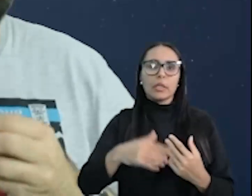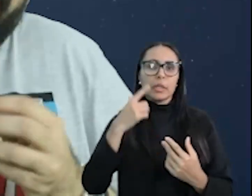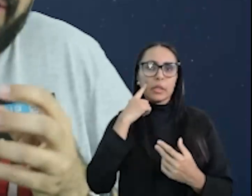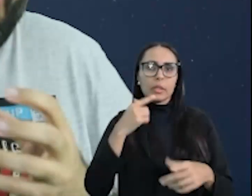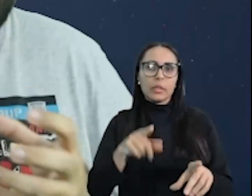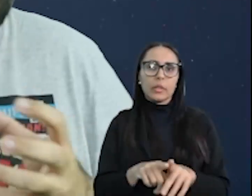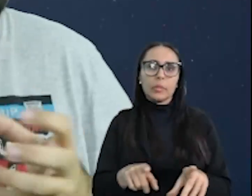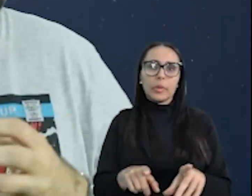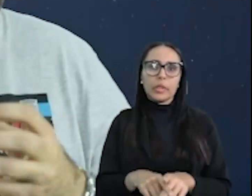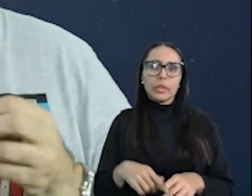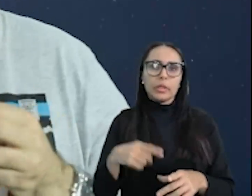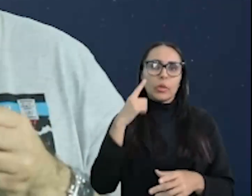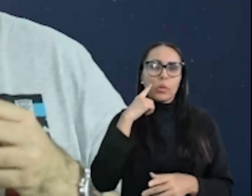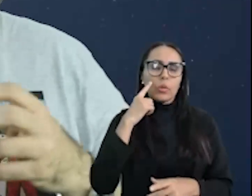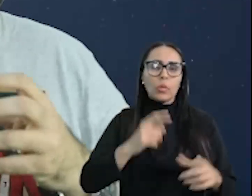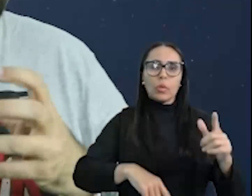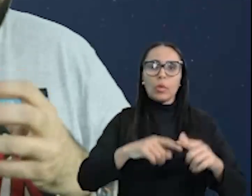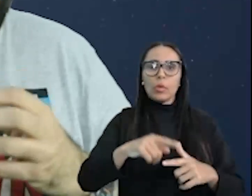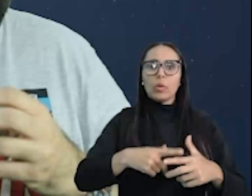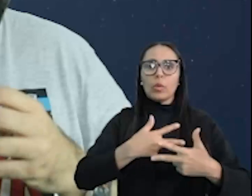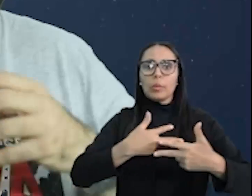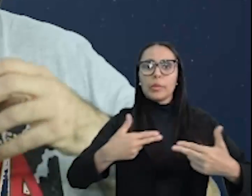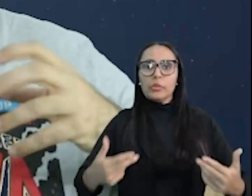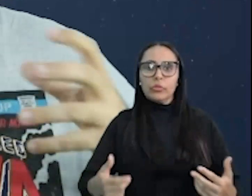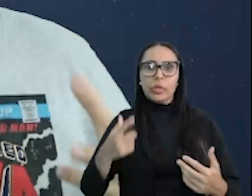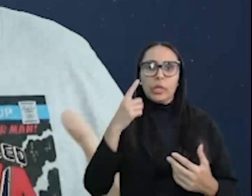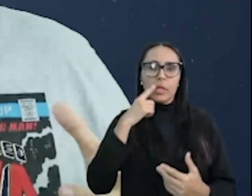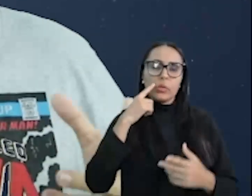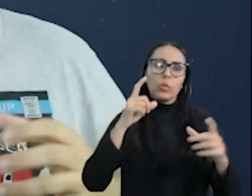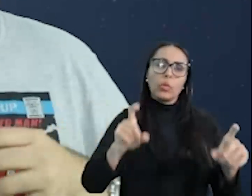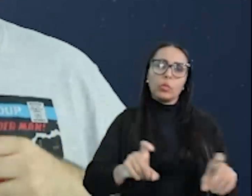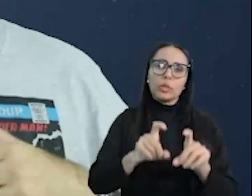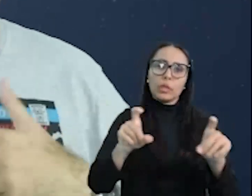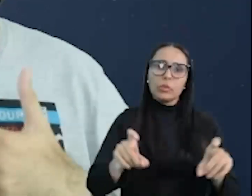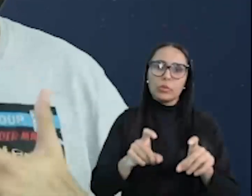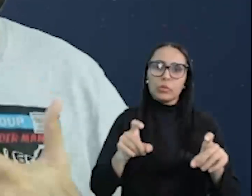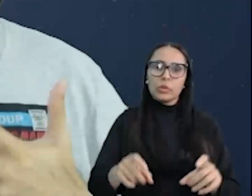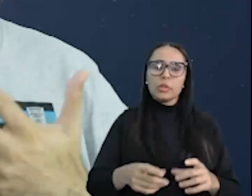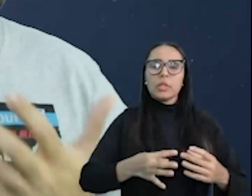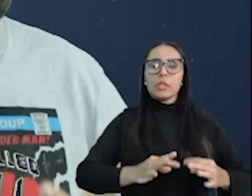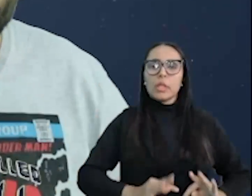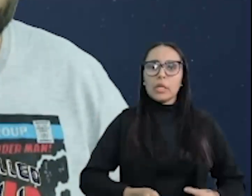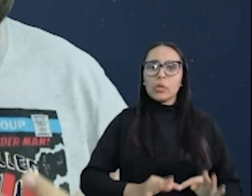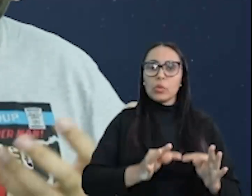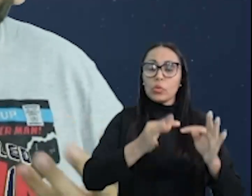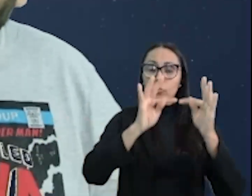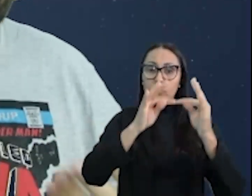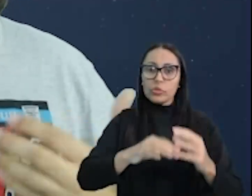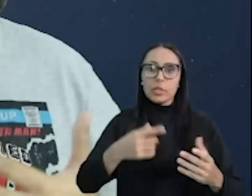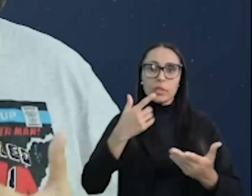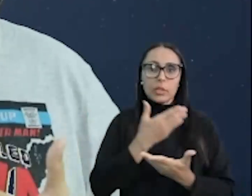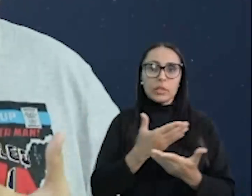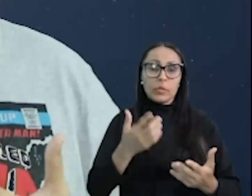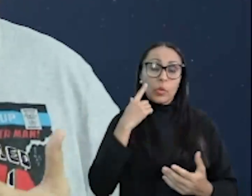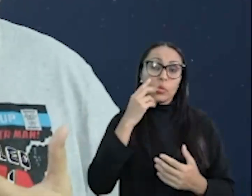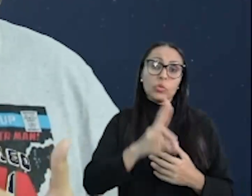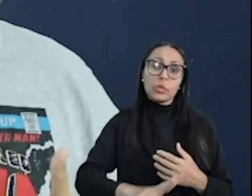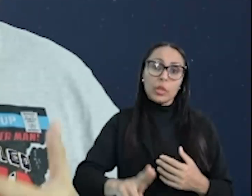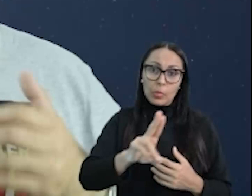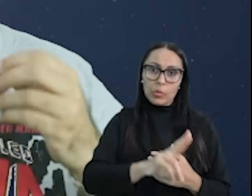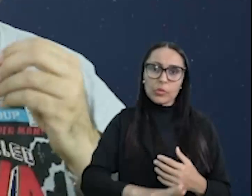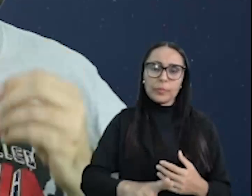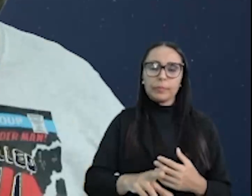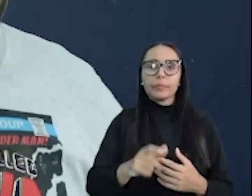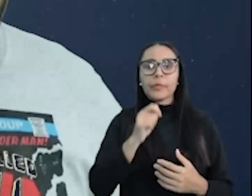objetos, computadores e tecnologia nuclear, as quais nós utilizamos